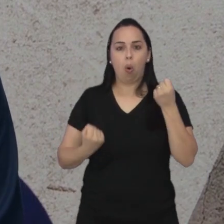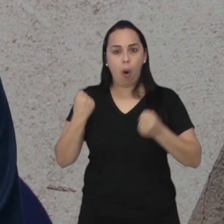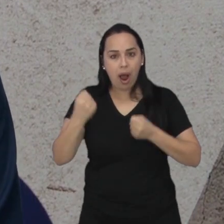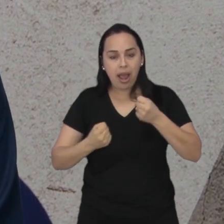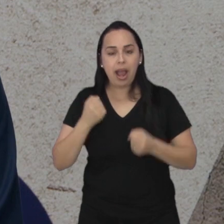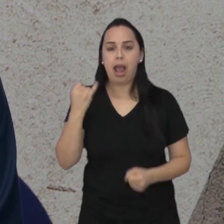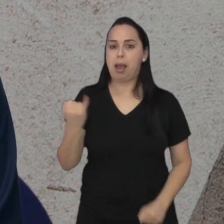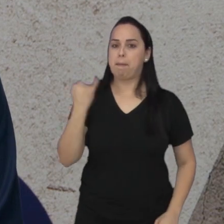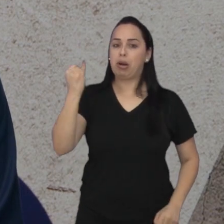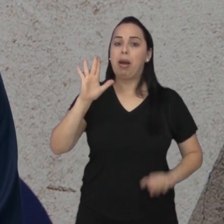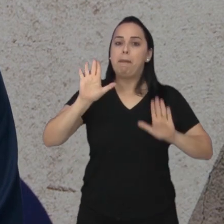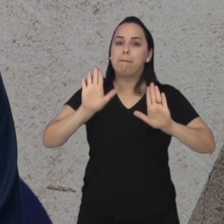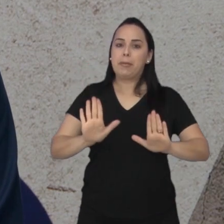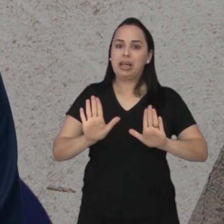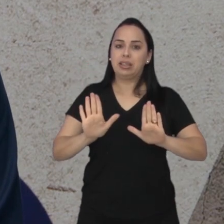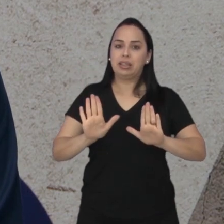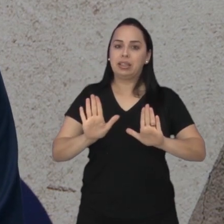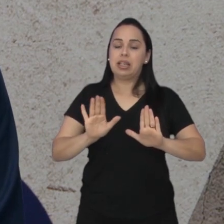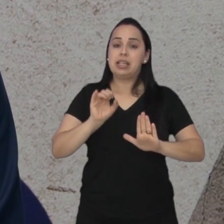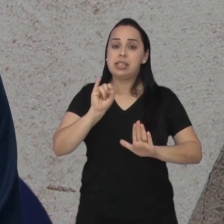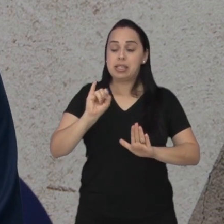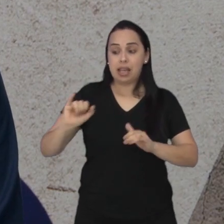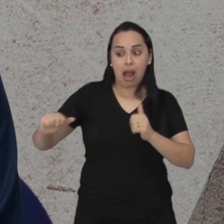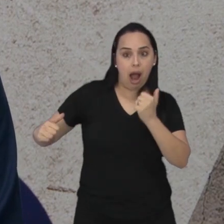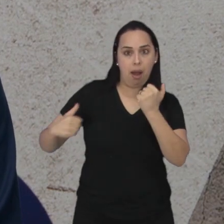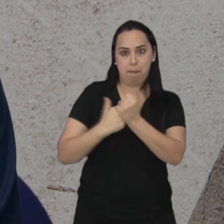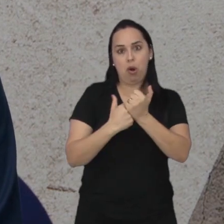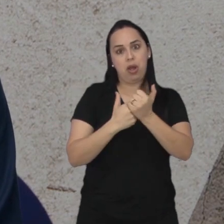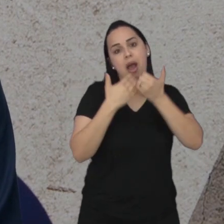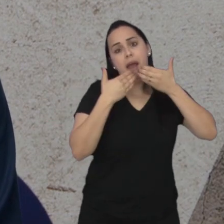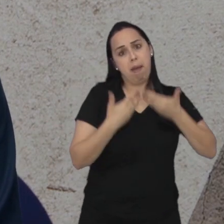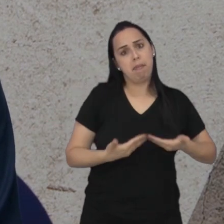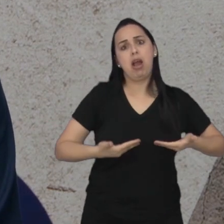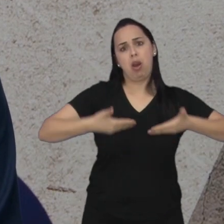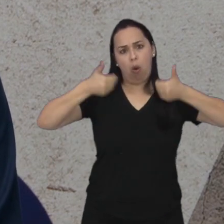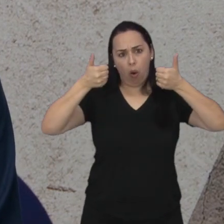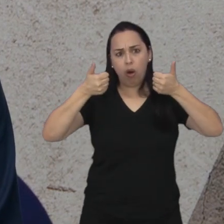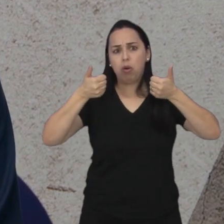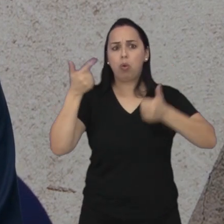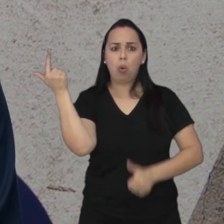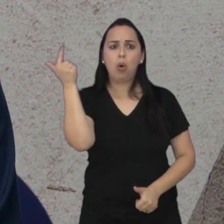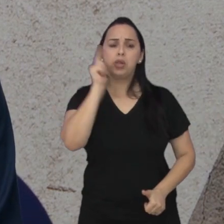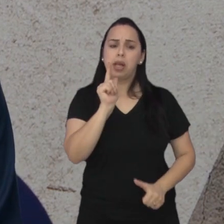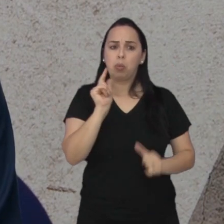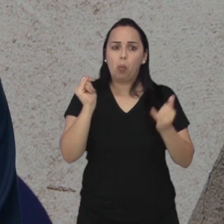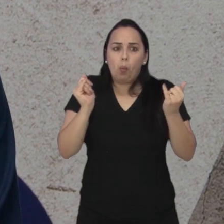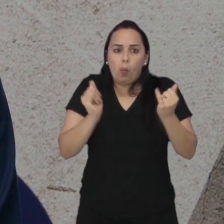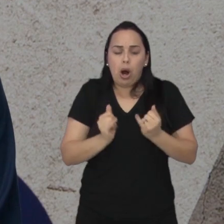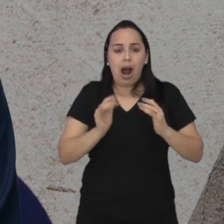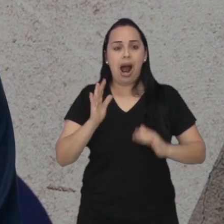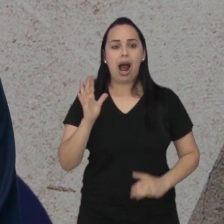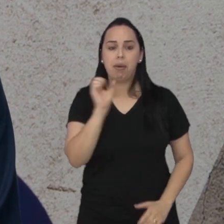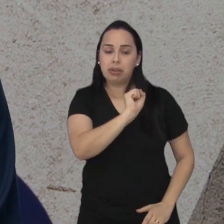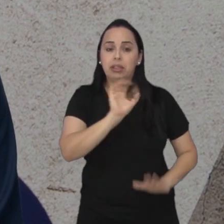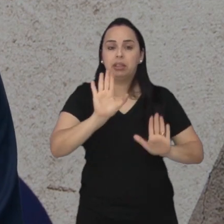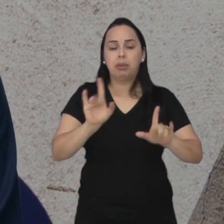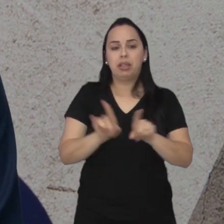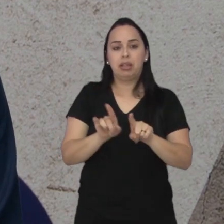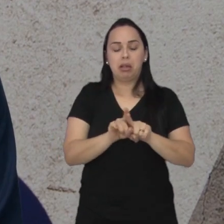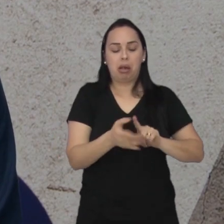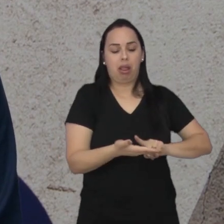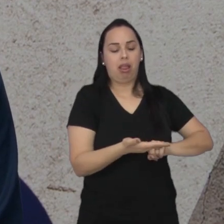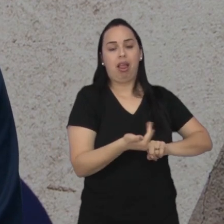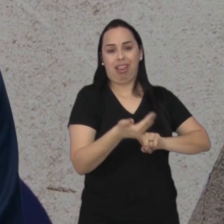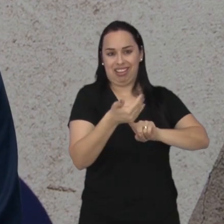em geral é importante, mas você sendo acompanhado, você vai ter melhores resultados. Então, com o avanço